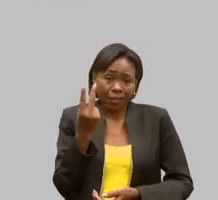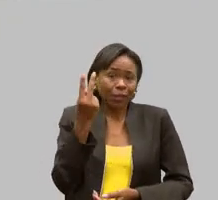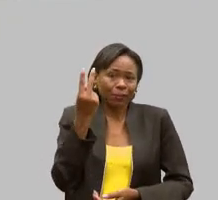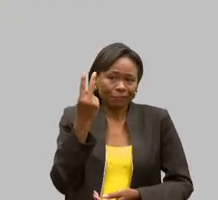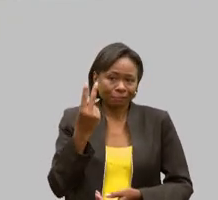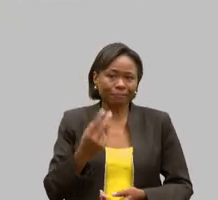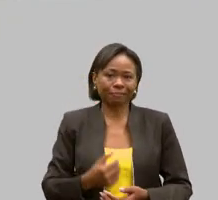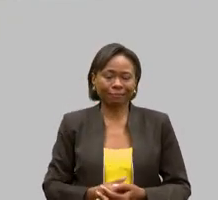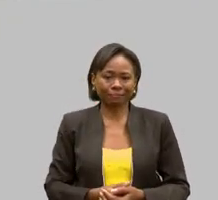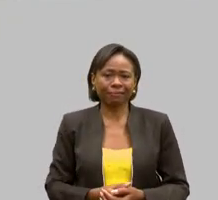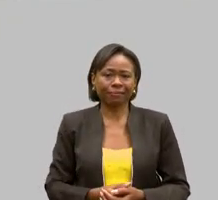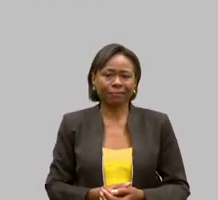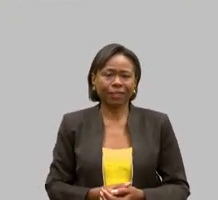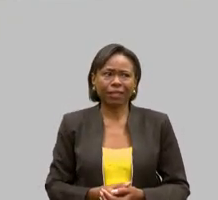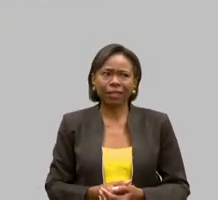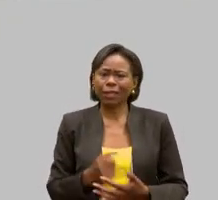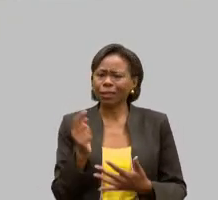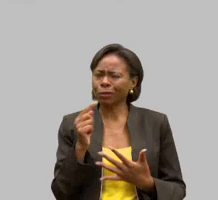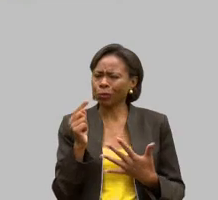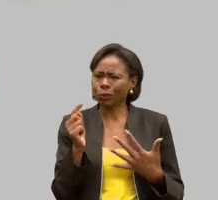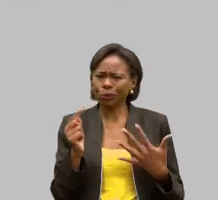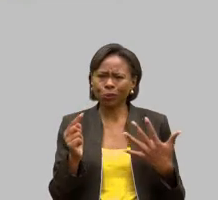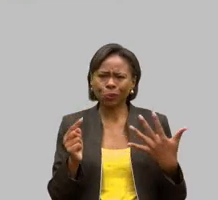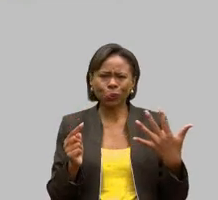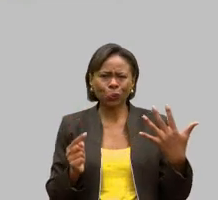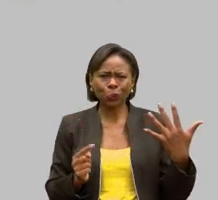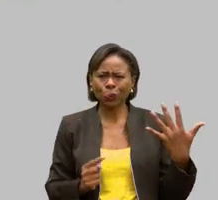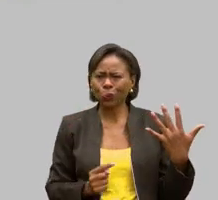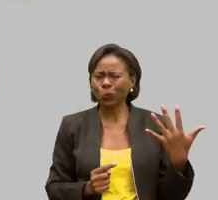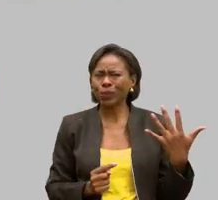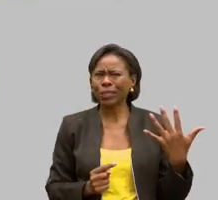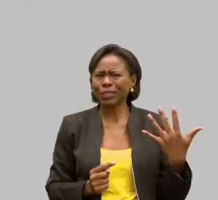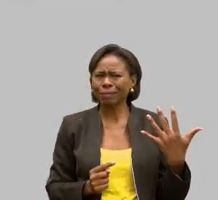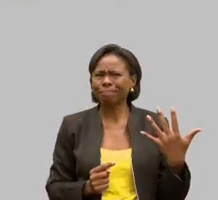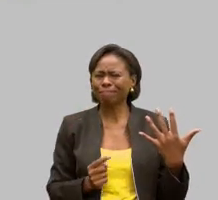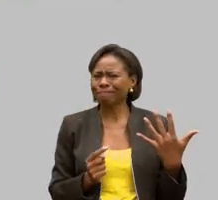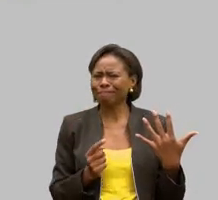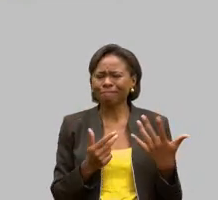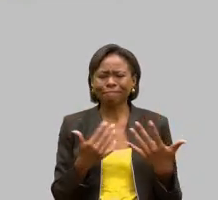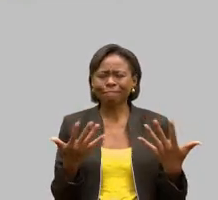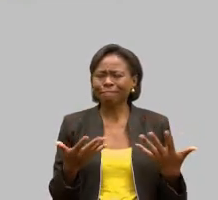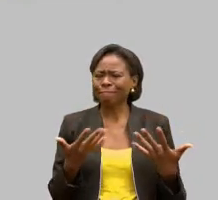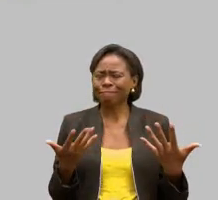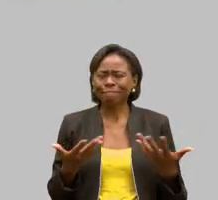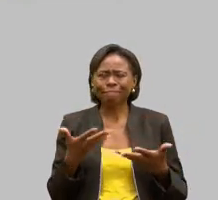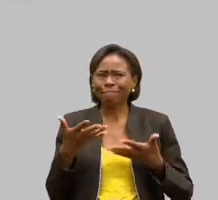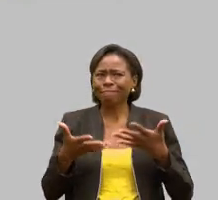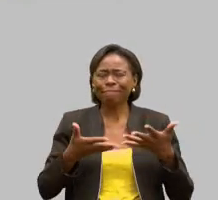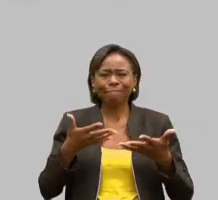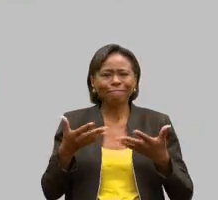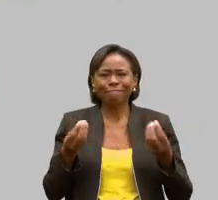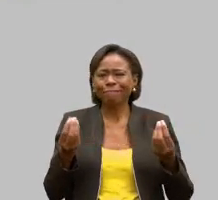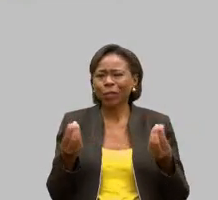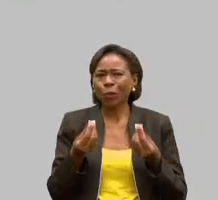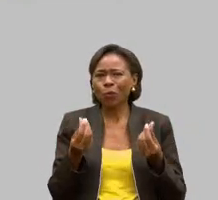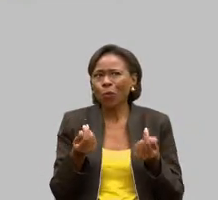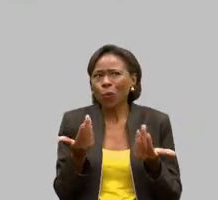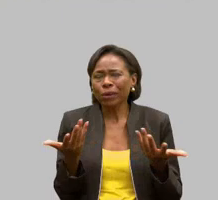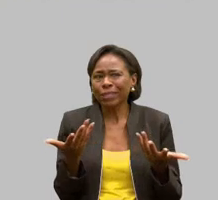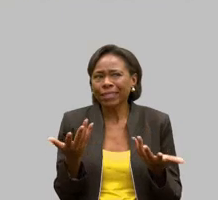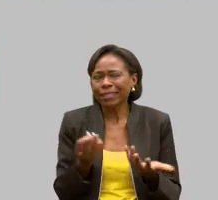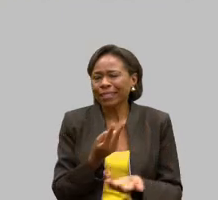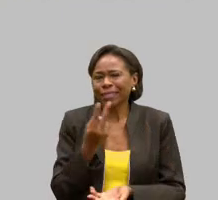isso tudo, gente, é uma bagagem imensa não tem palavra dizer a grandeza que eles